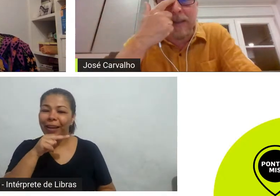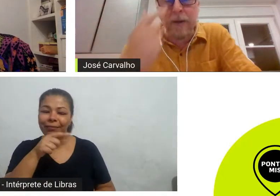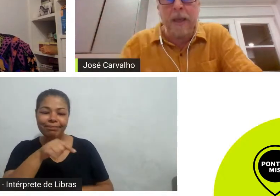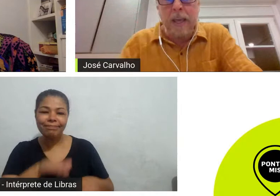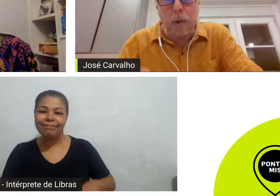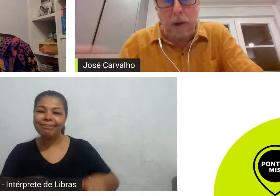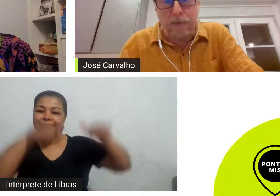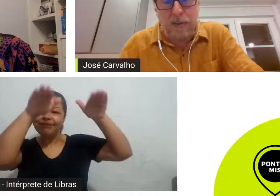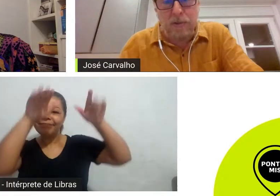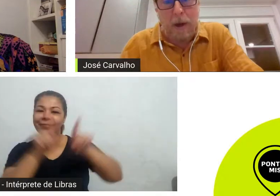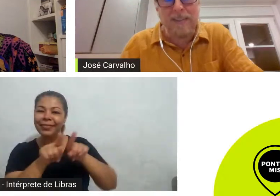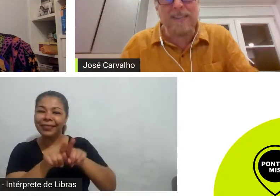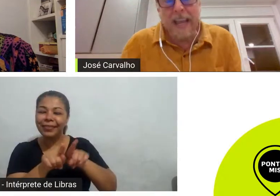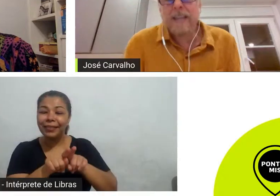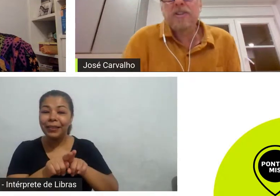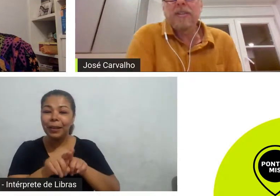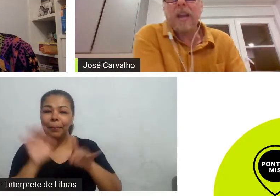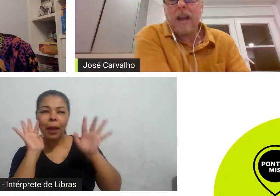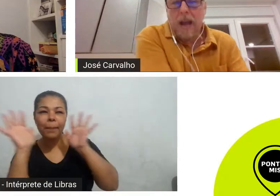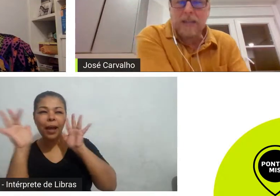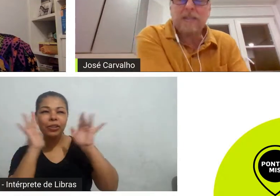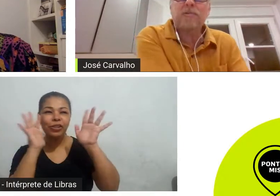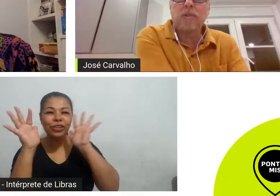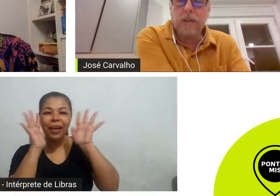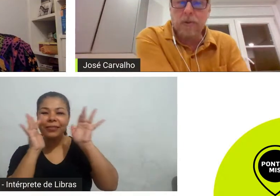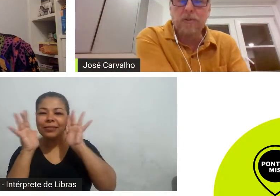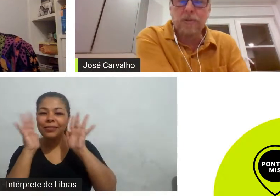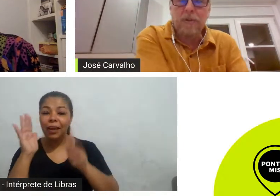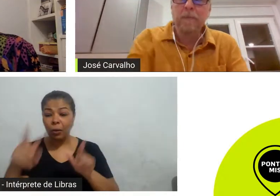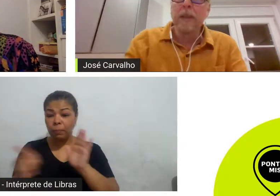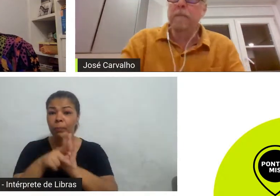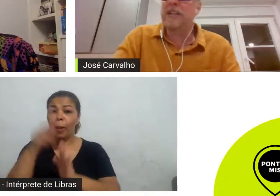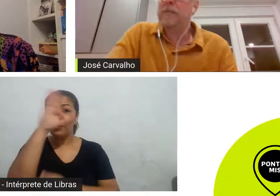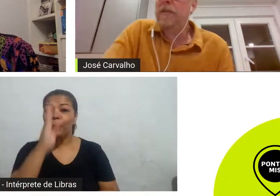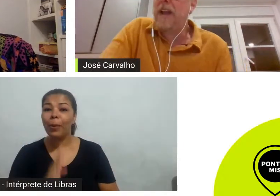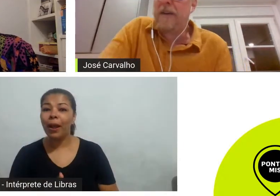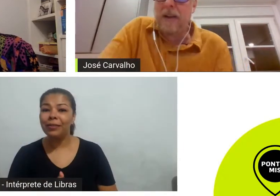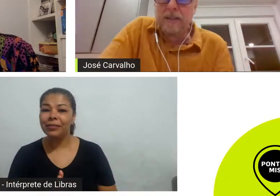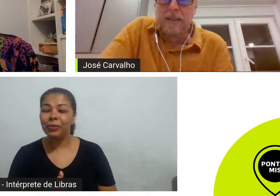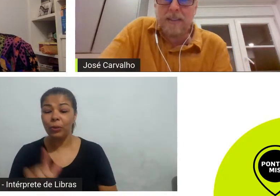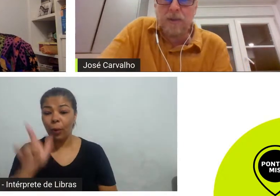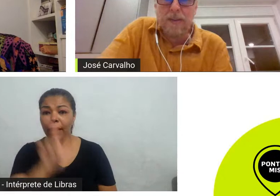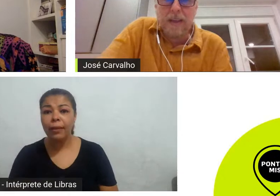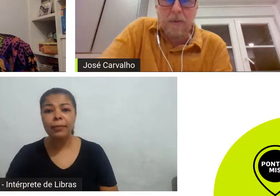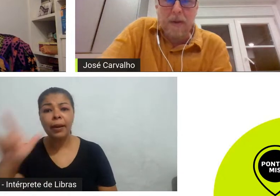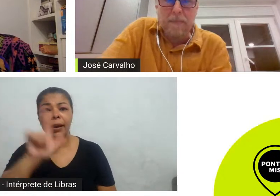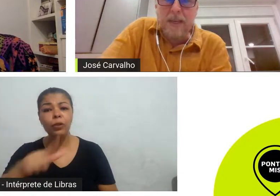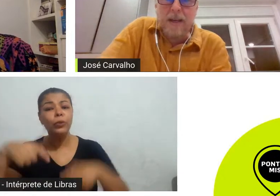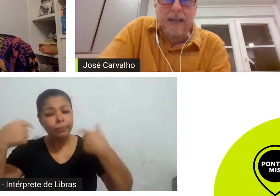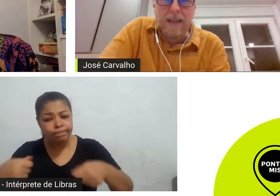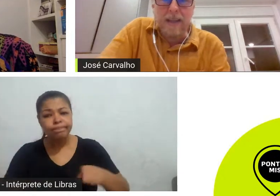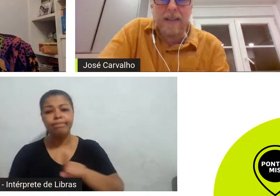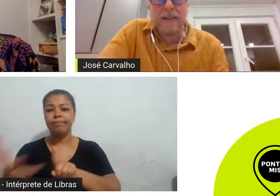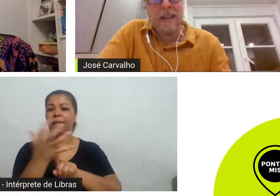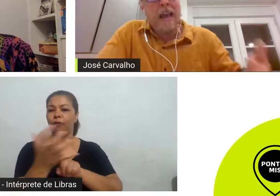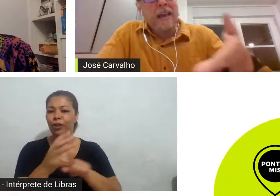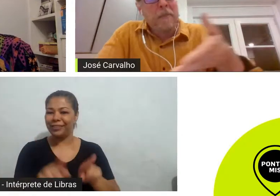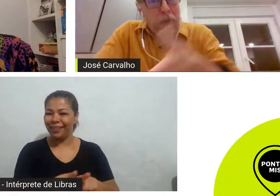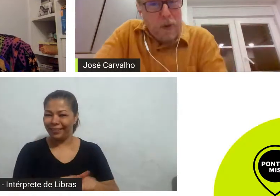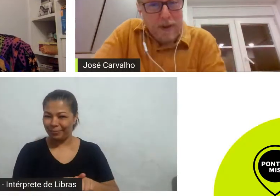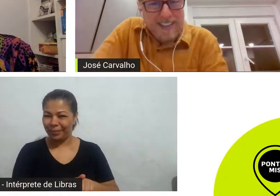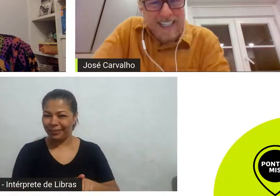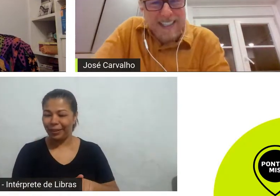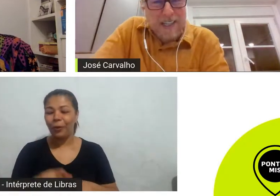imaginário brasileiro e o audiovisual tem de entregar esses conteúdos por exemplo a Flávia Lins e Silva que é uma amiga querida